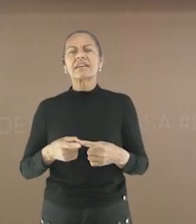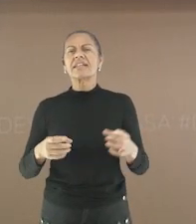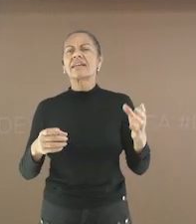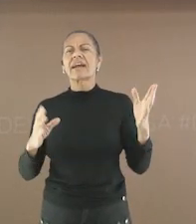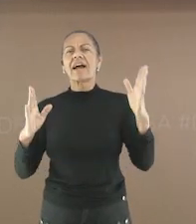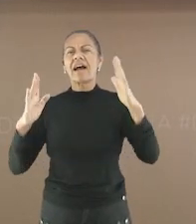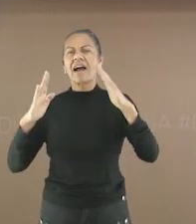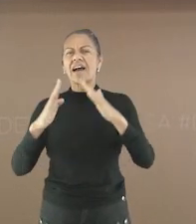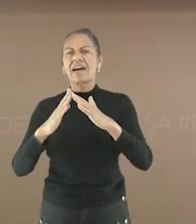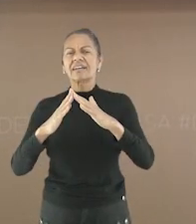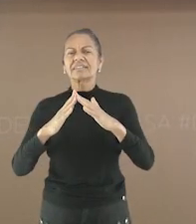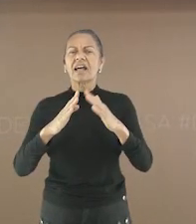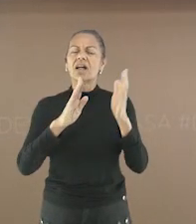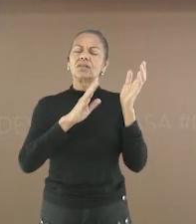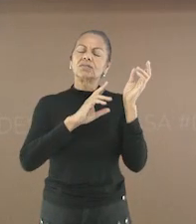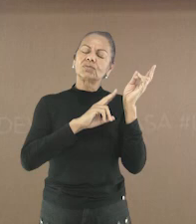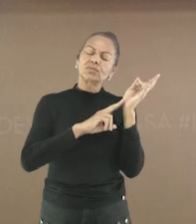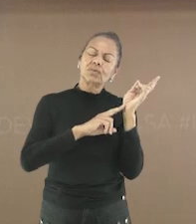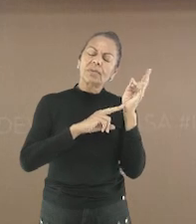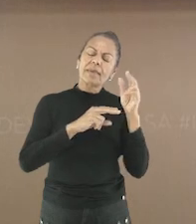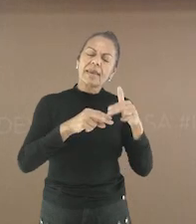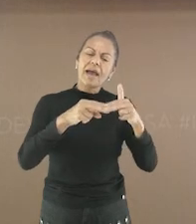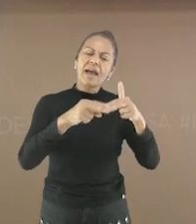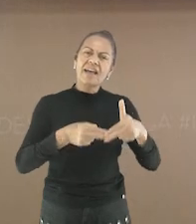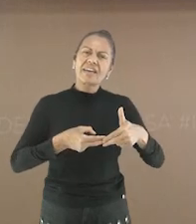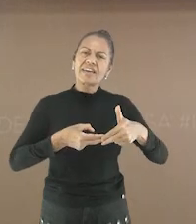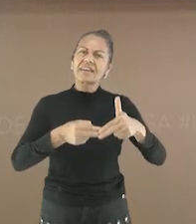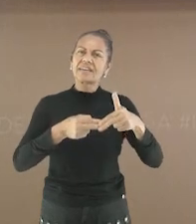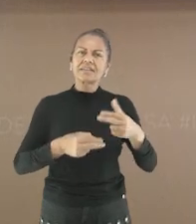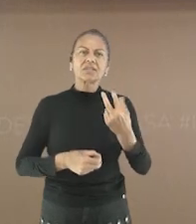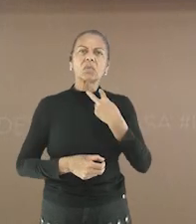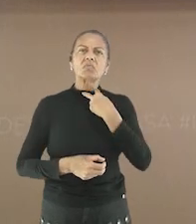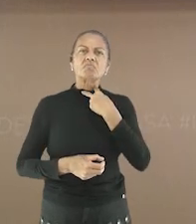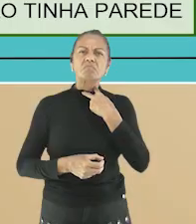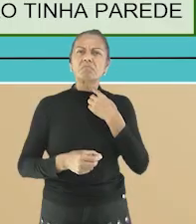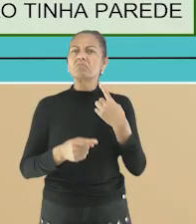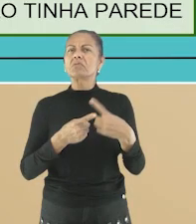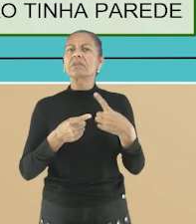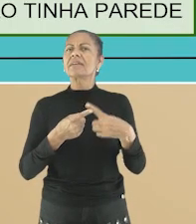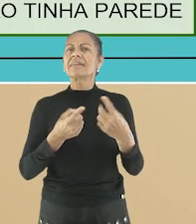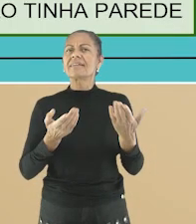podia dormir na rede? Por que? Mais um tempinho